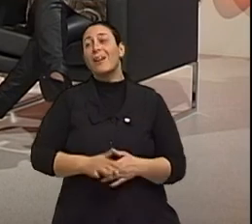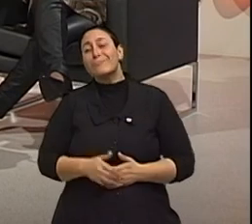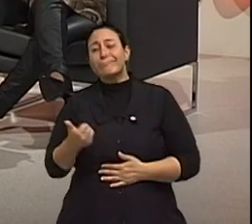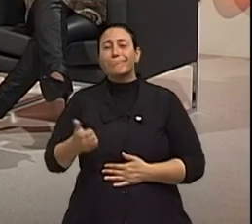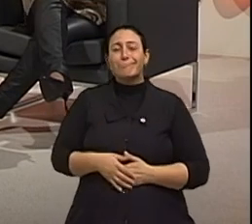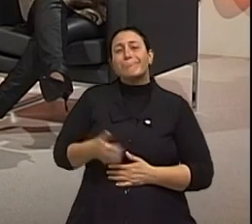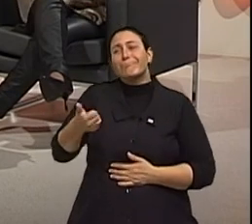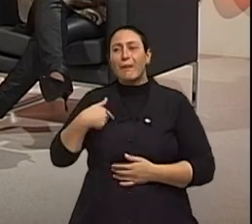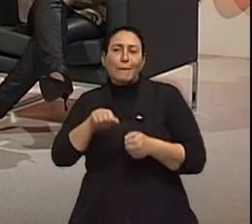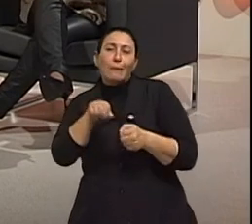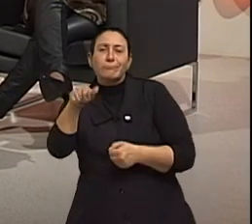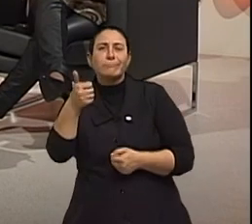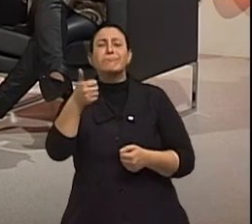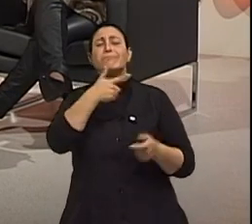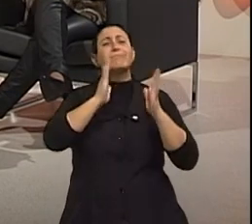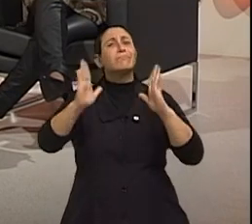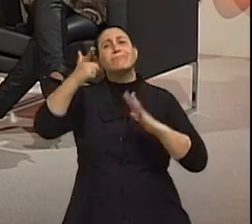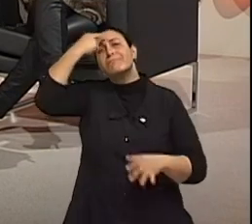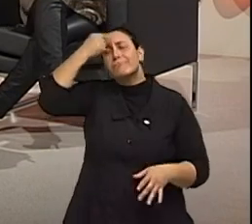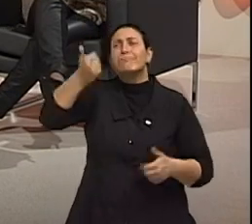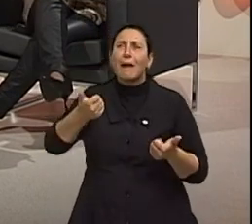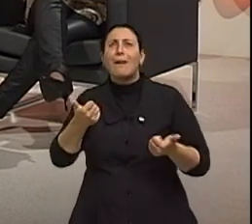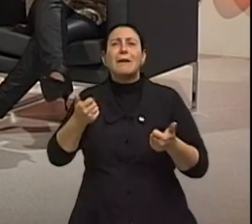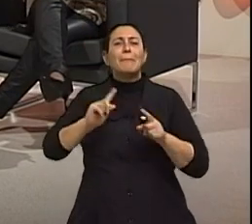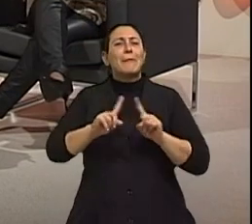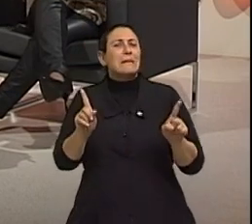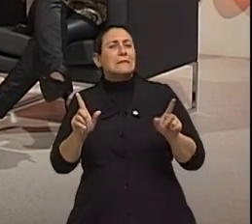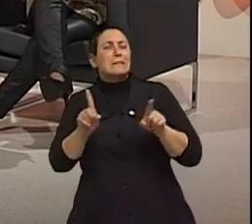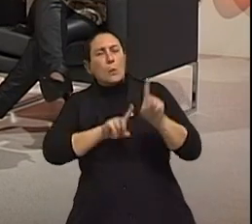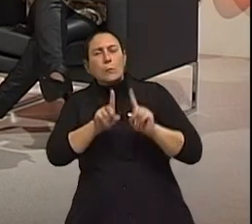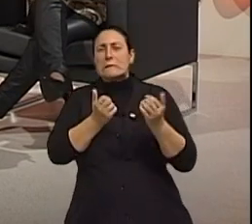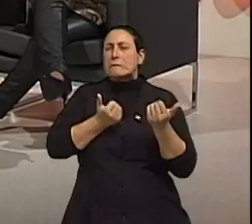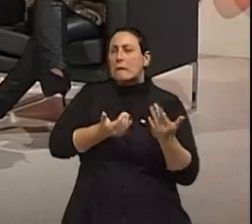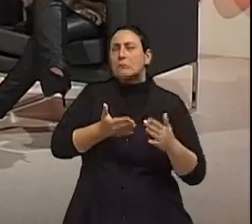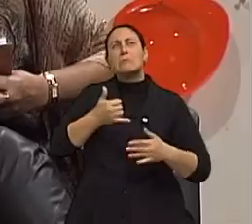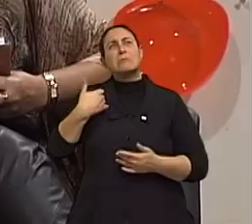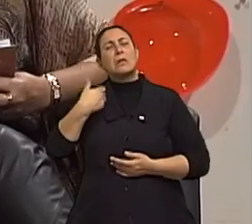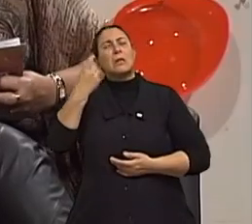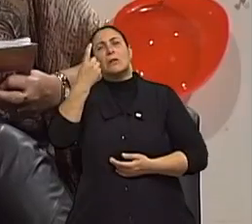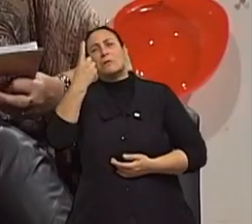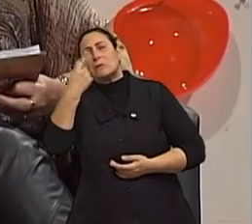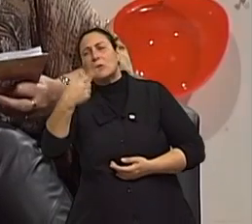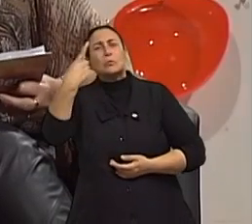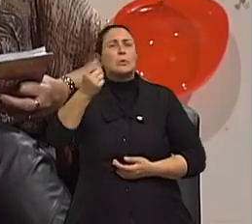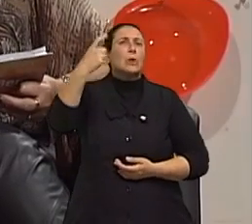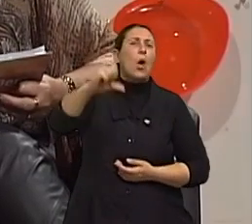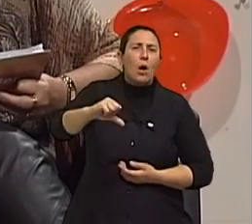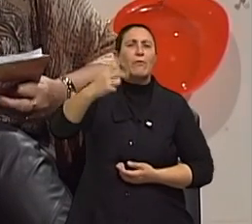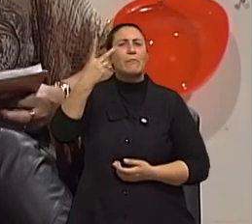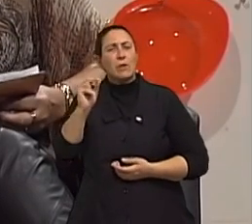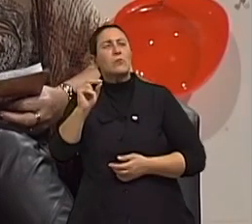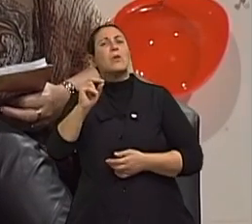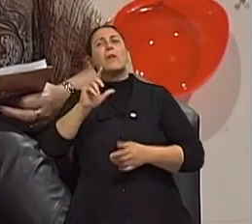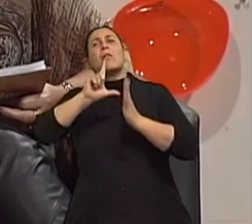ele está na faixa etária de estar na universidade, mas um pouco mais cedo alguns, antes de chegar aos 20, um pouco mais tarde chegando aos